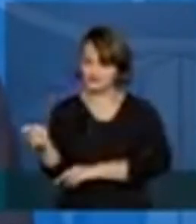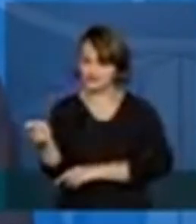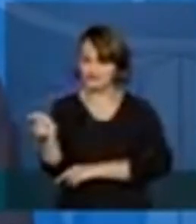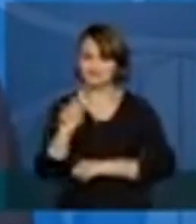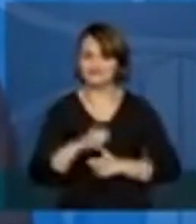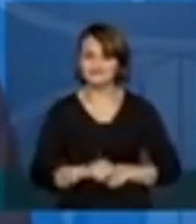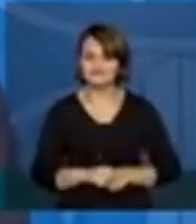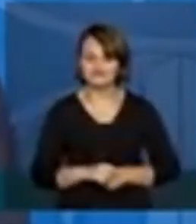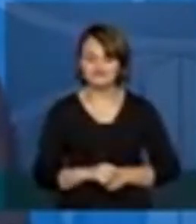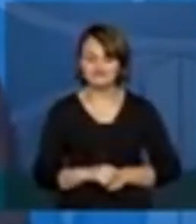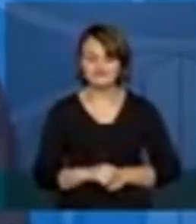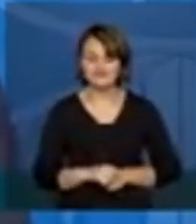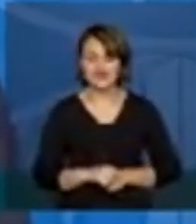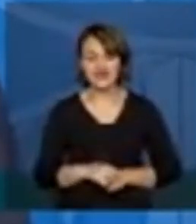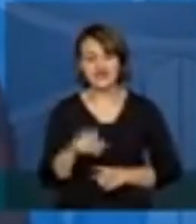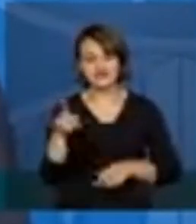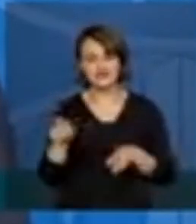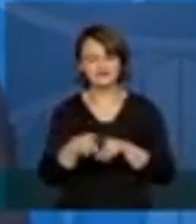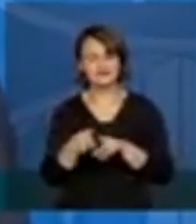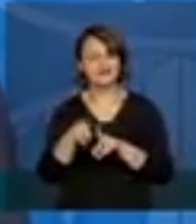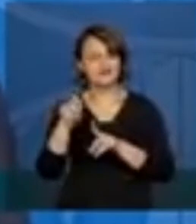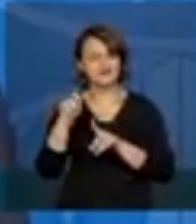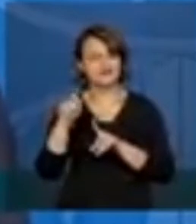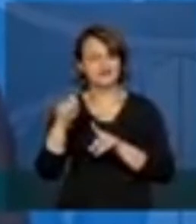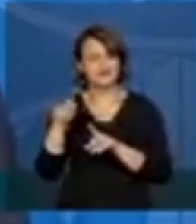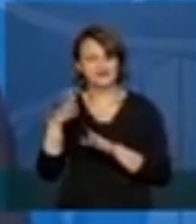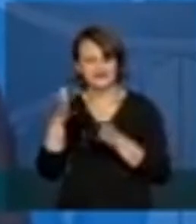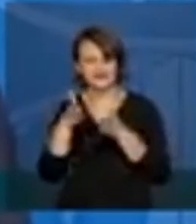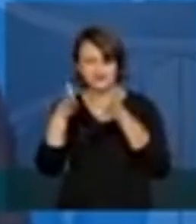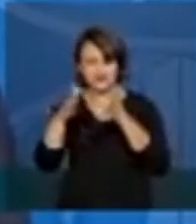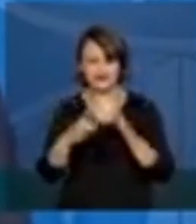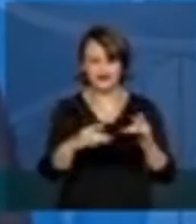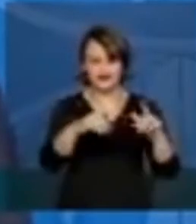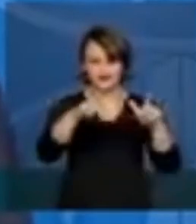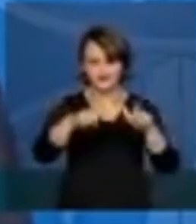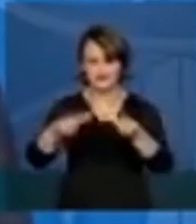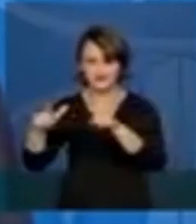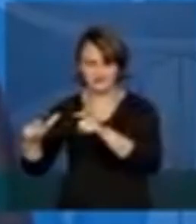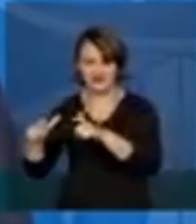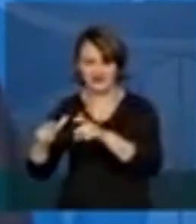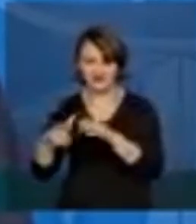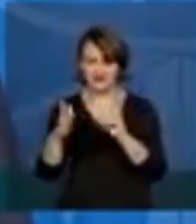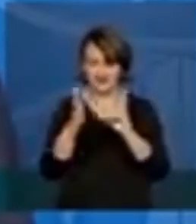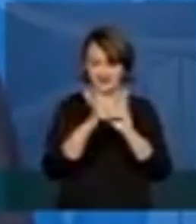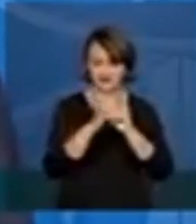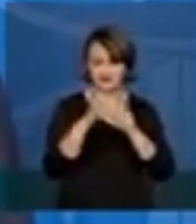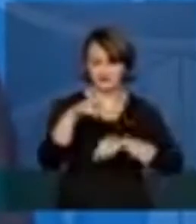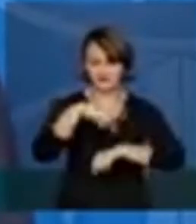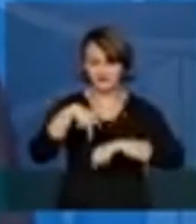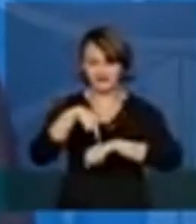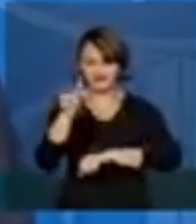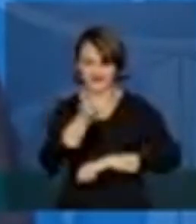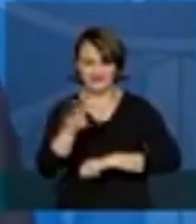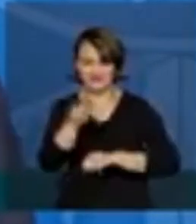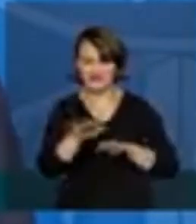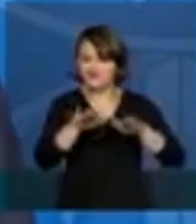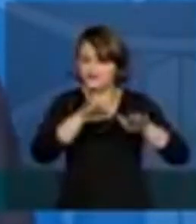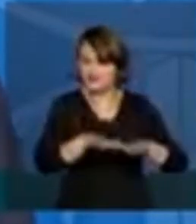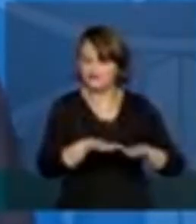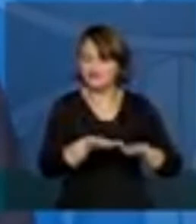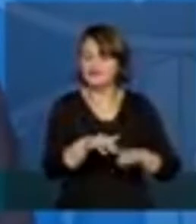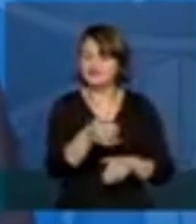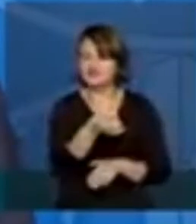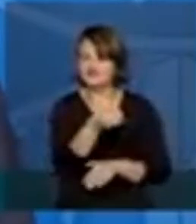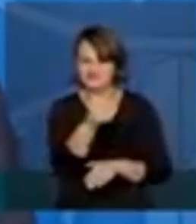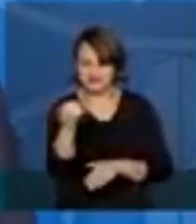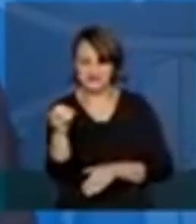também em abrigos onde estão índios venezuelanos, 600, e